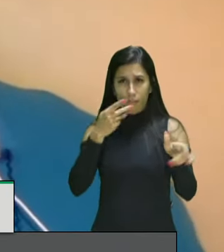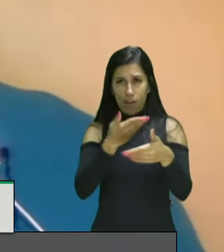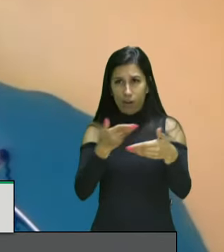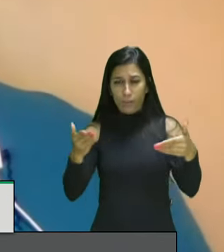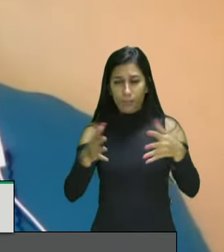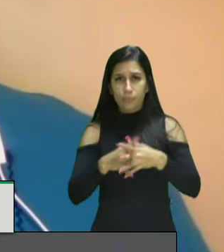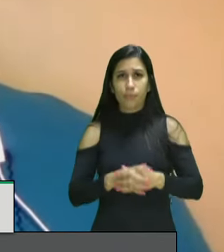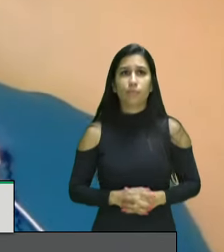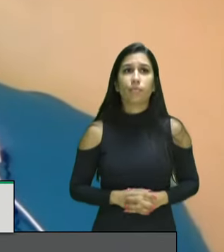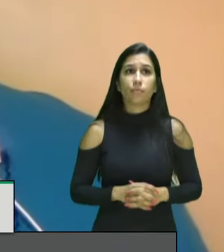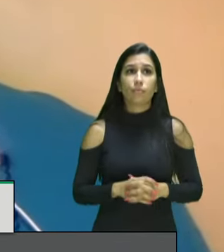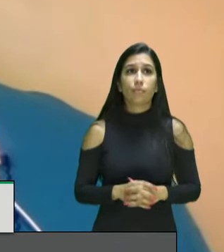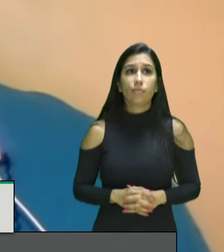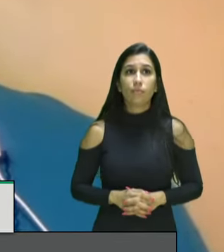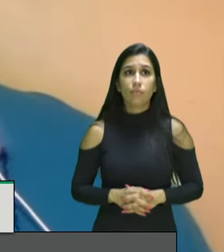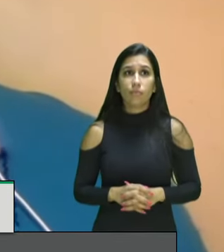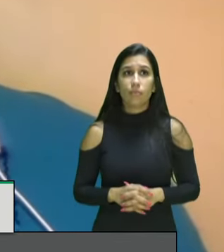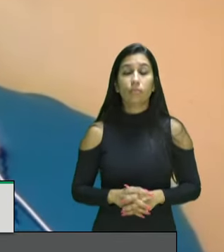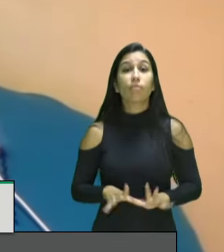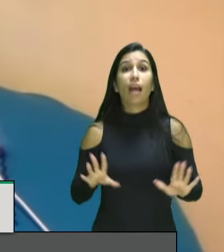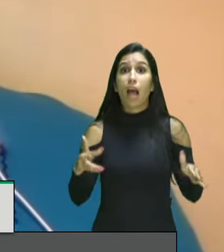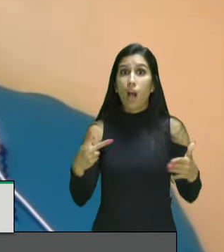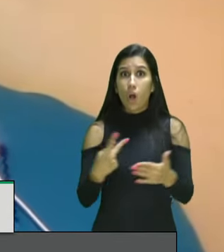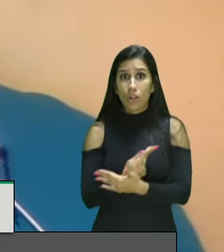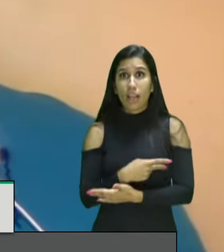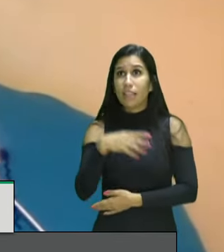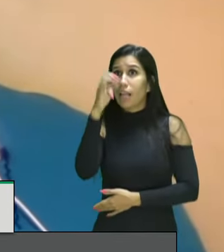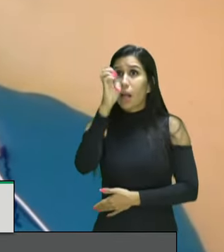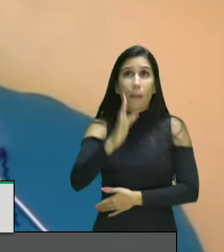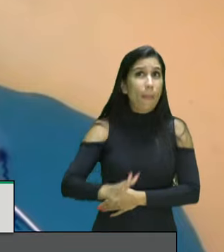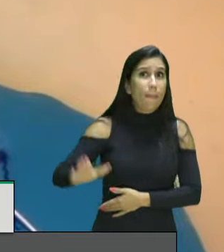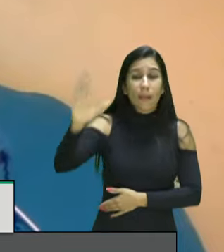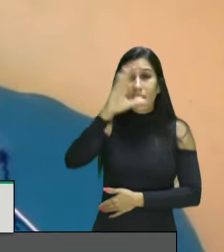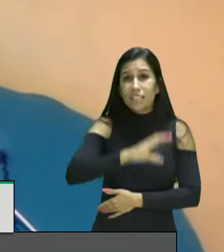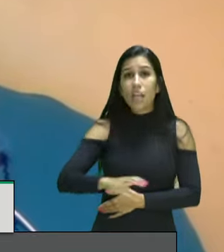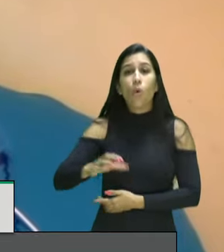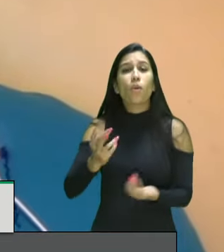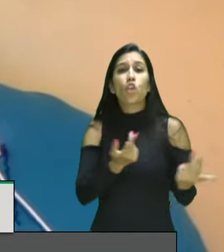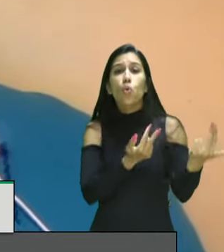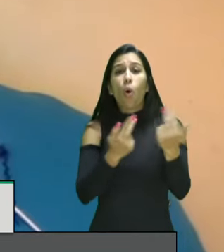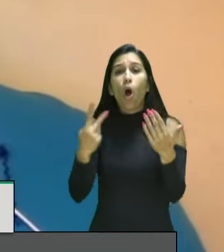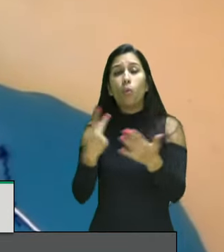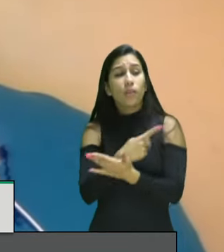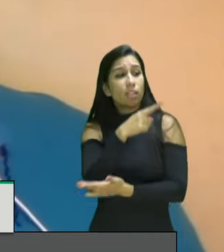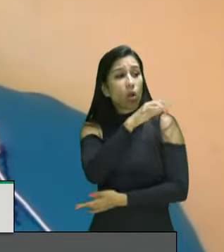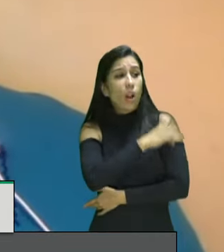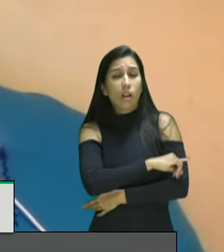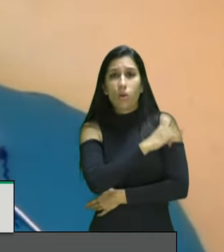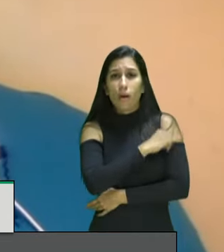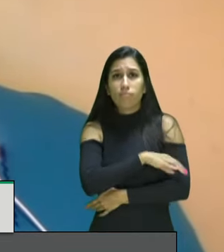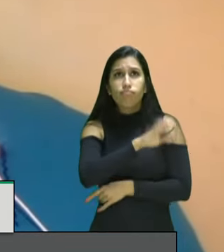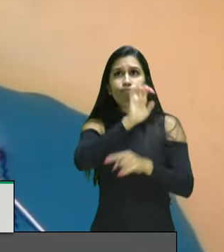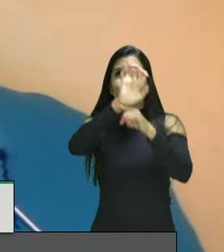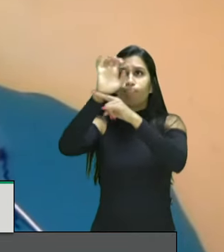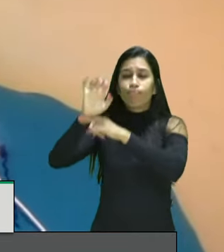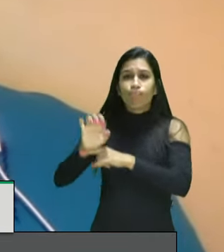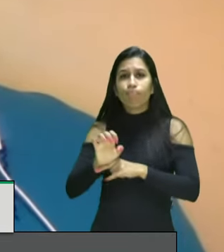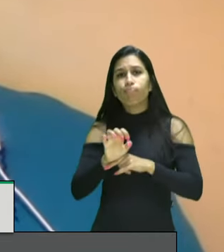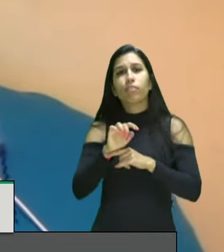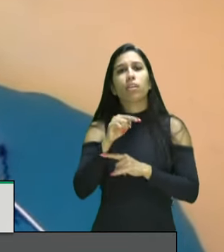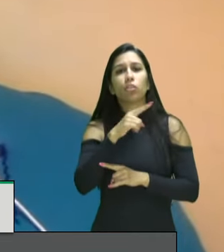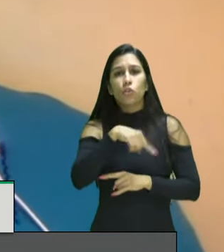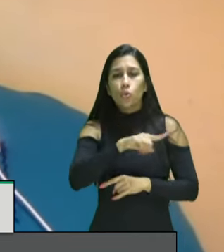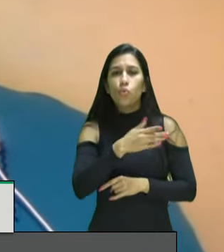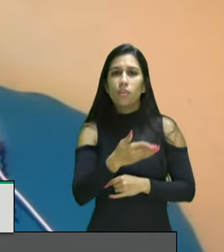nesse mesmo país ocorrem chacinas como o Jacarezinho produto de uma operação policial que abertamente confronta a decisão